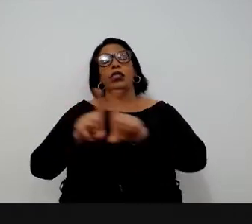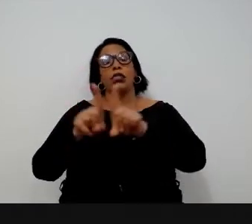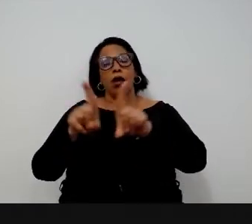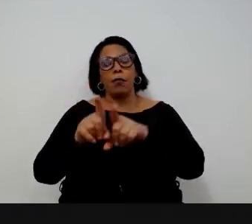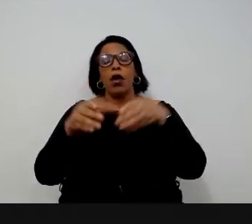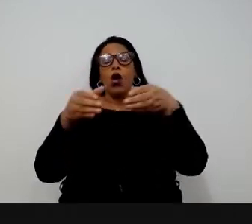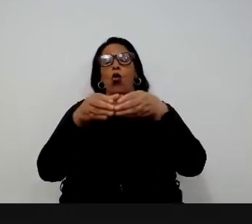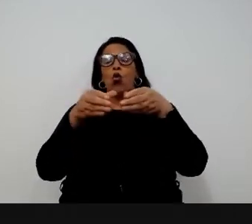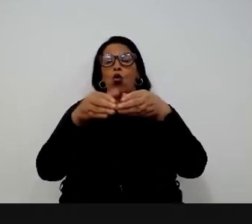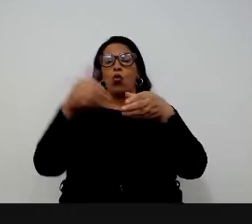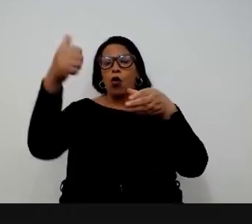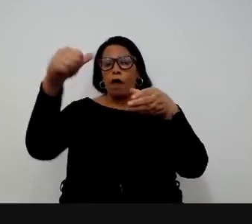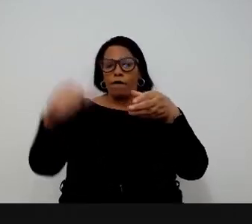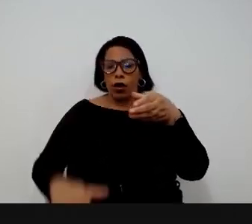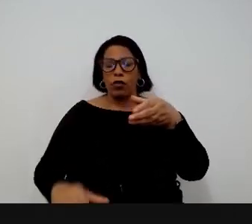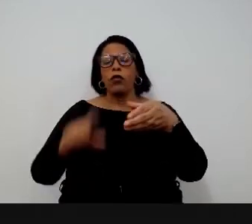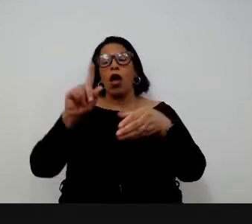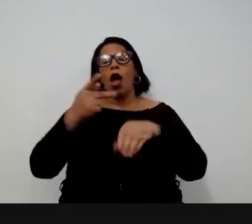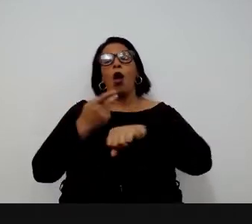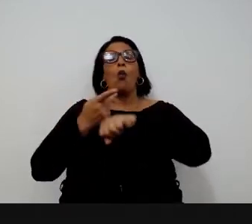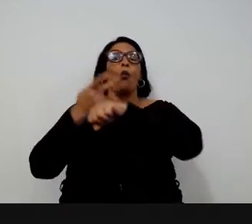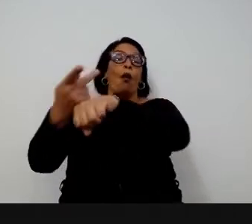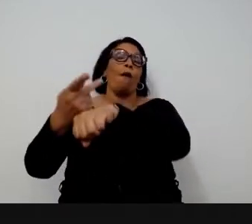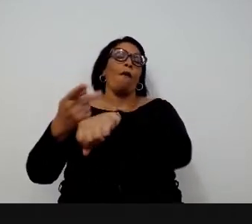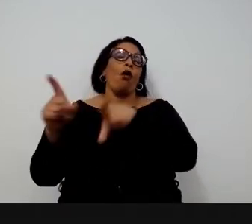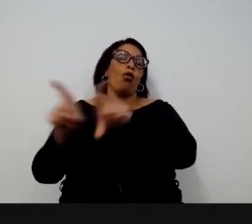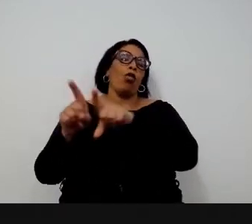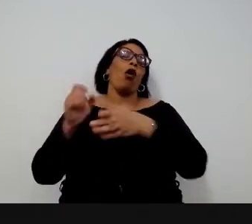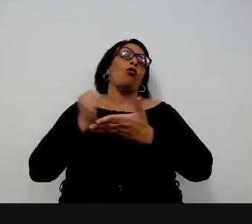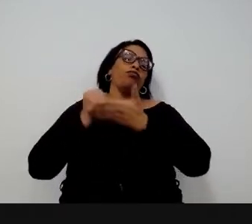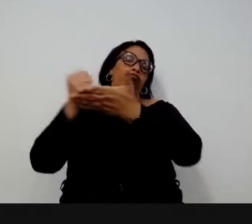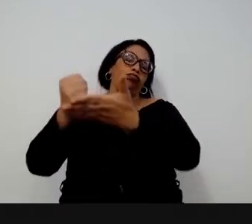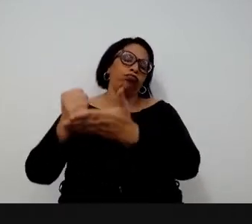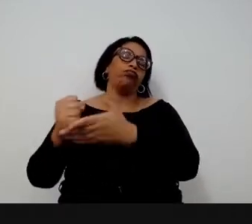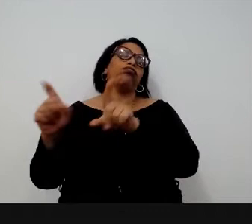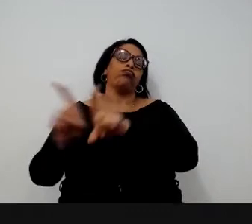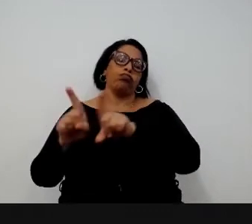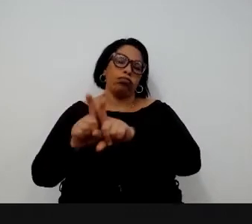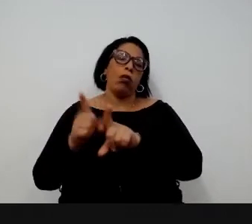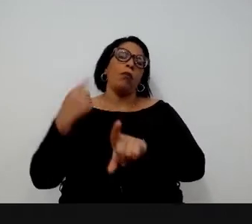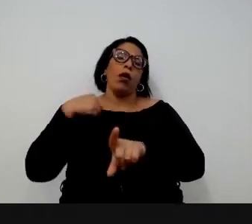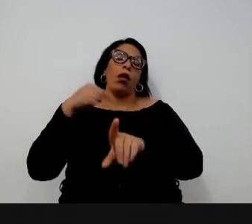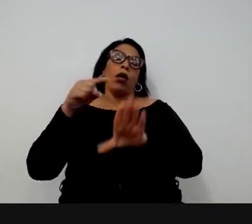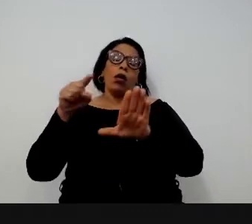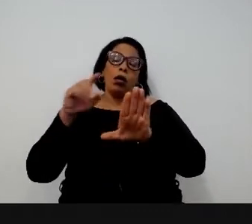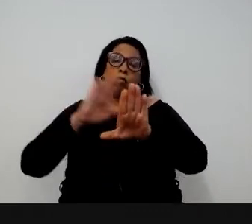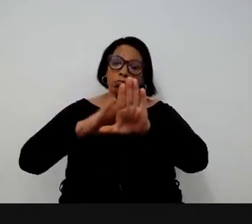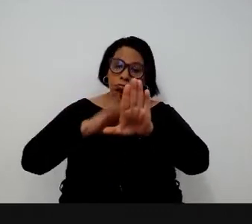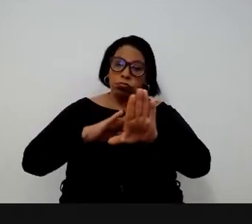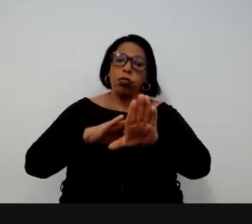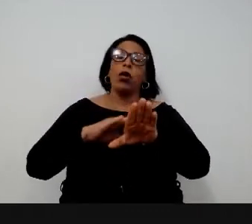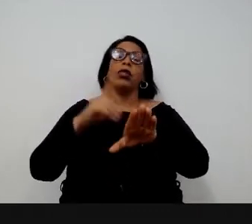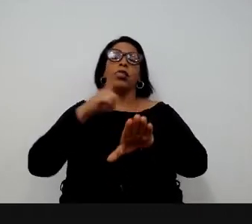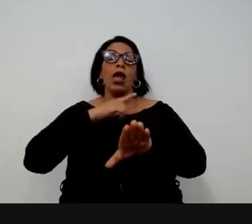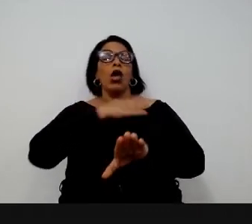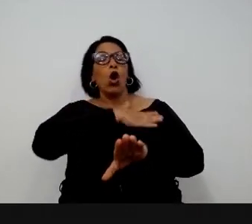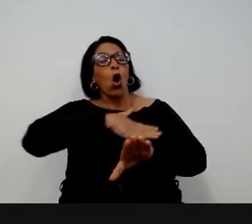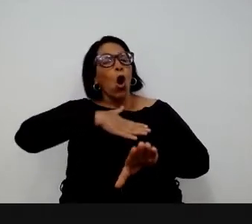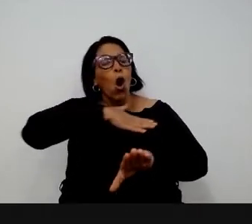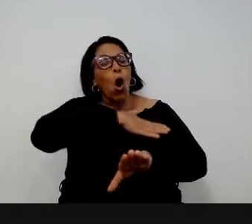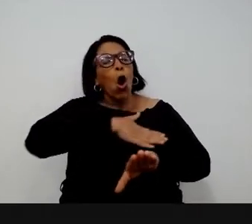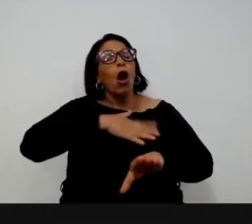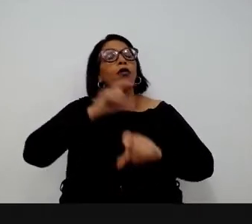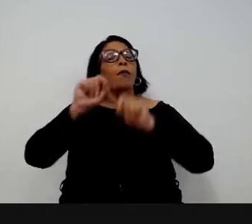Mundial de Avaliações é um patrocinador nosso, um apoiador nosso, não um patrocinador, um apoiador nosso. A gente gosta muito desse tipo de